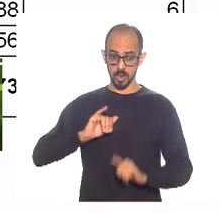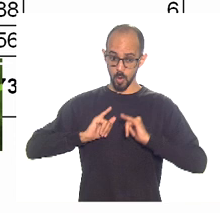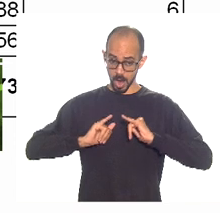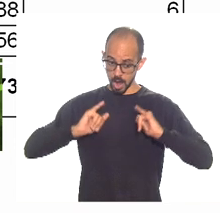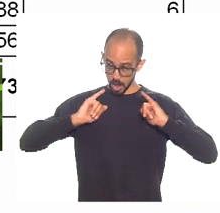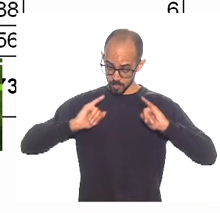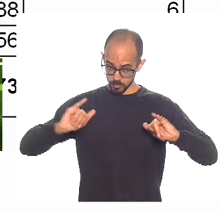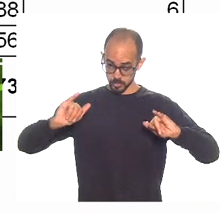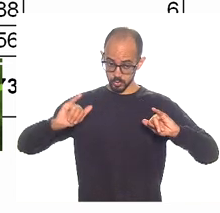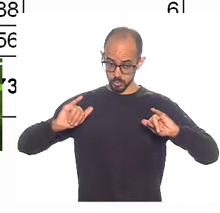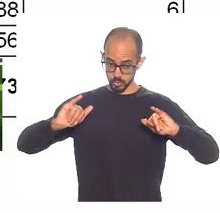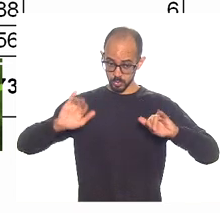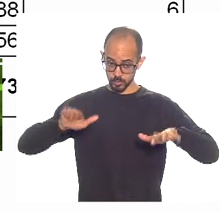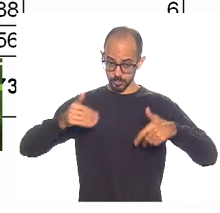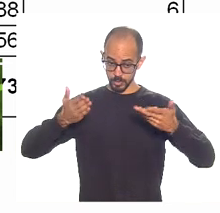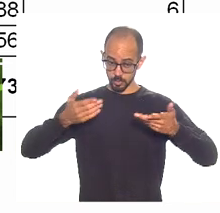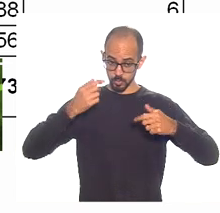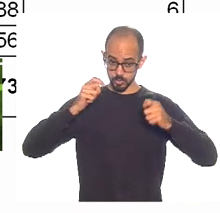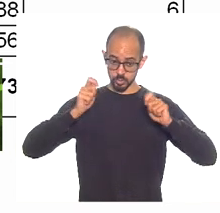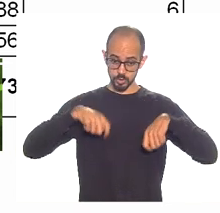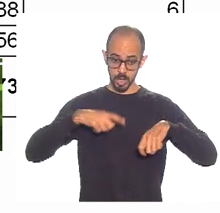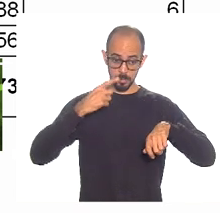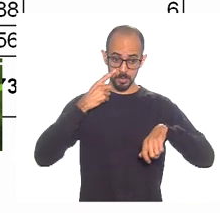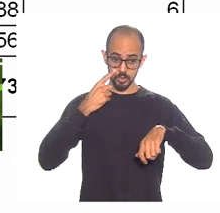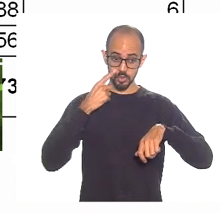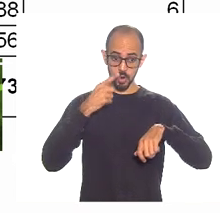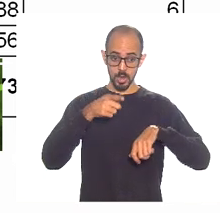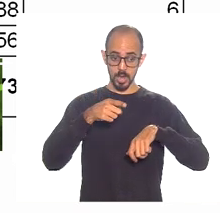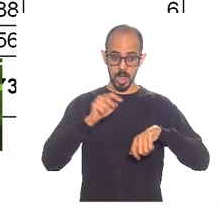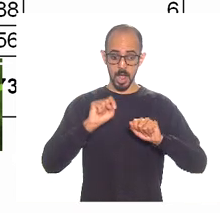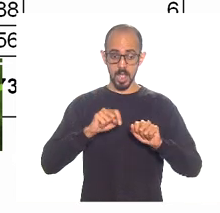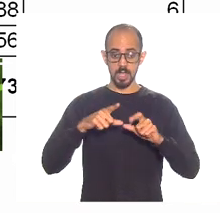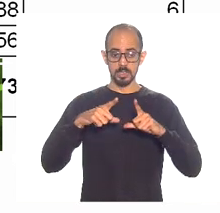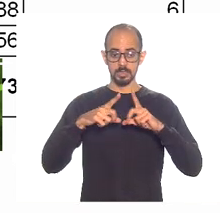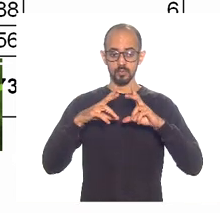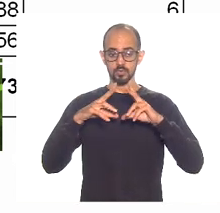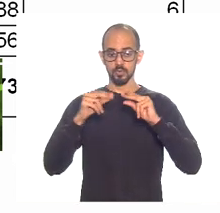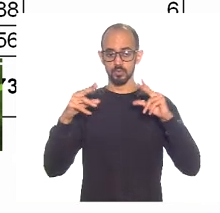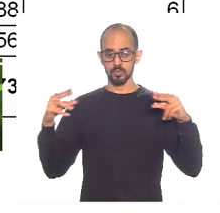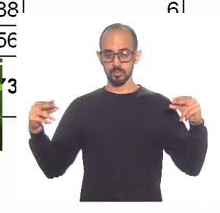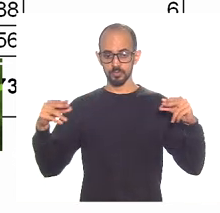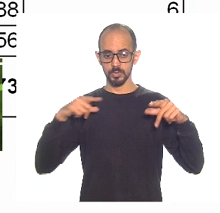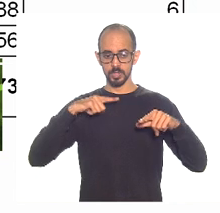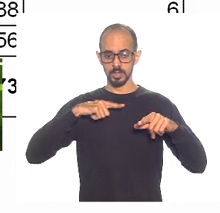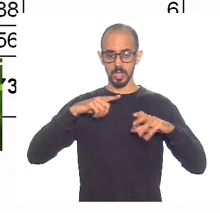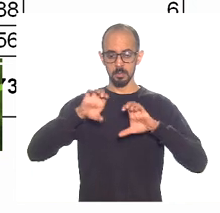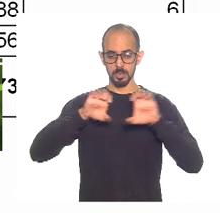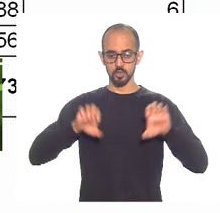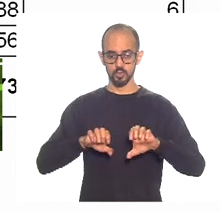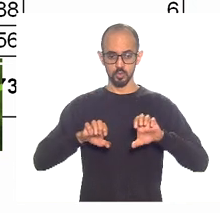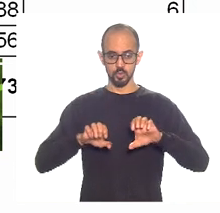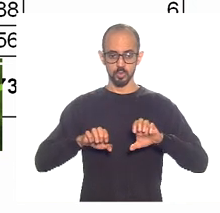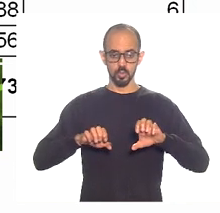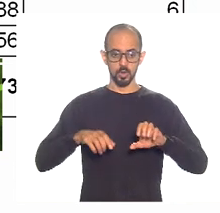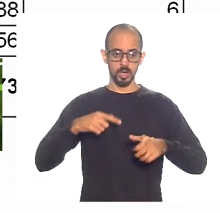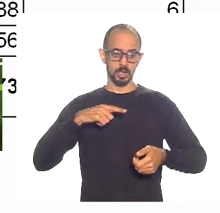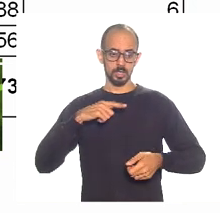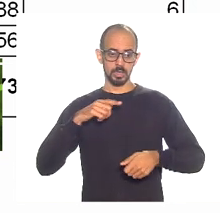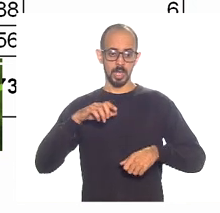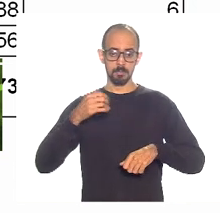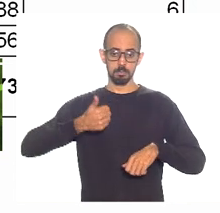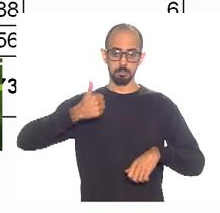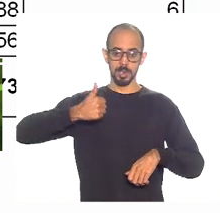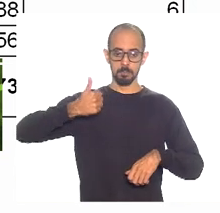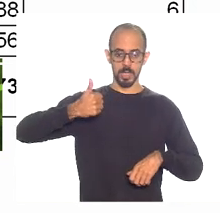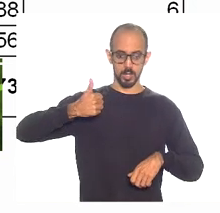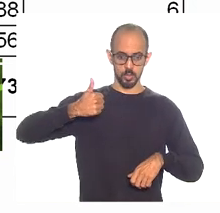importante. A gente olha, por exemplo, Santa Catarina, que tem uma estrutura produtiva integrada, está em primeiro, está certo? Aí a gente vê